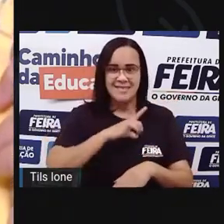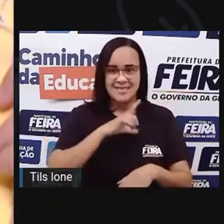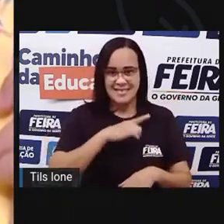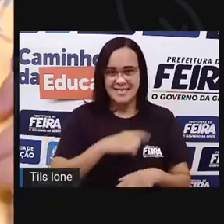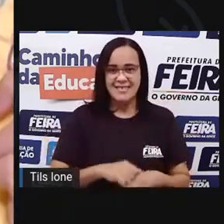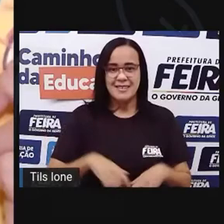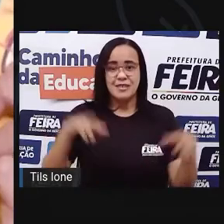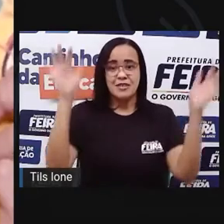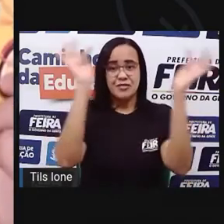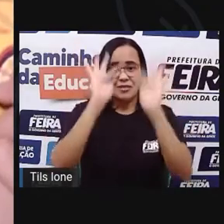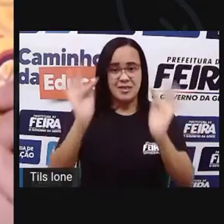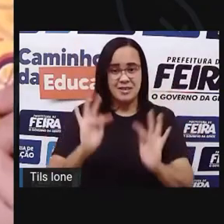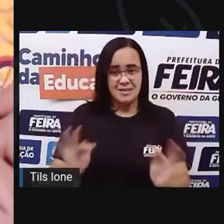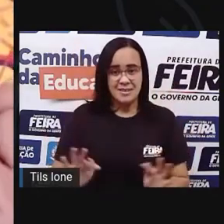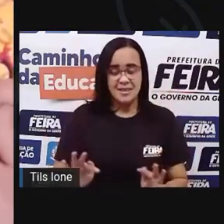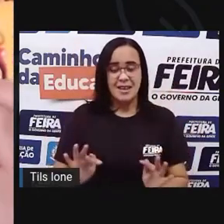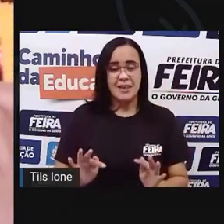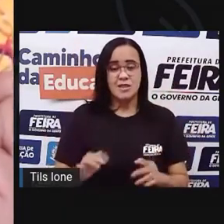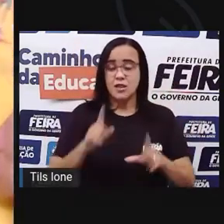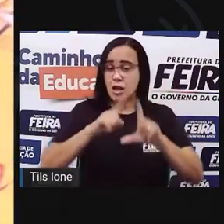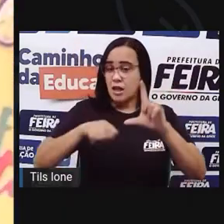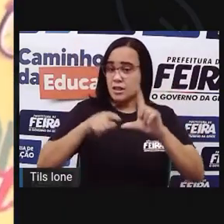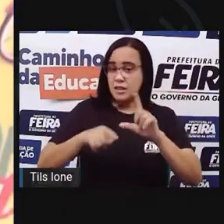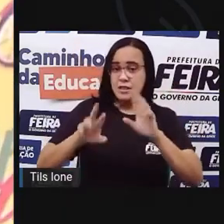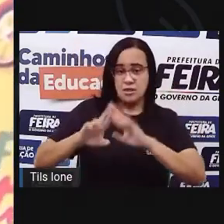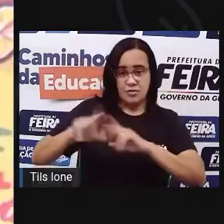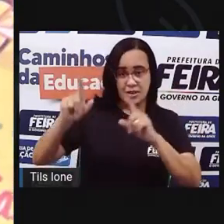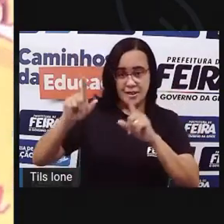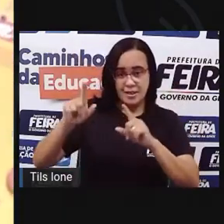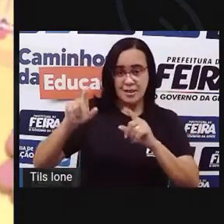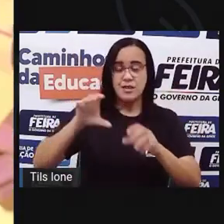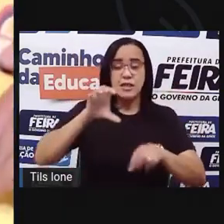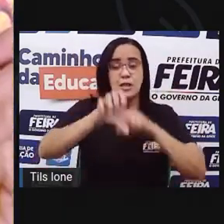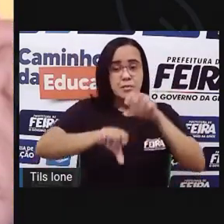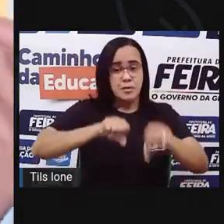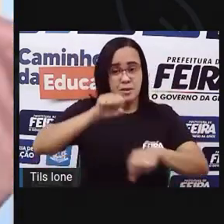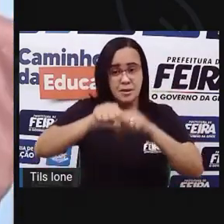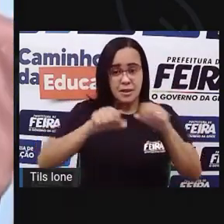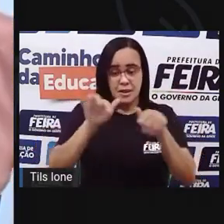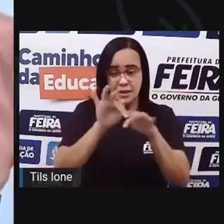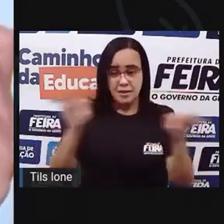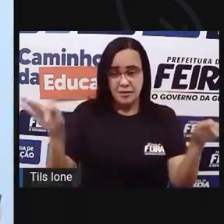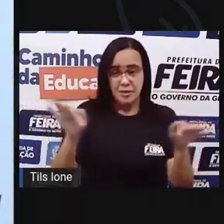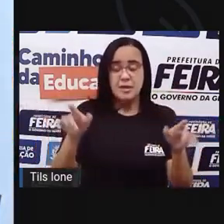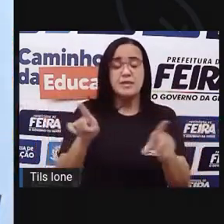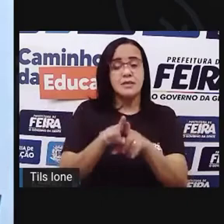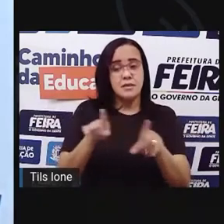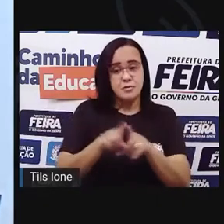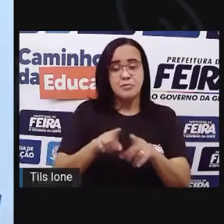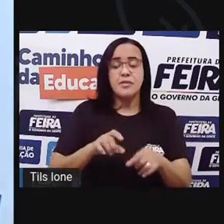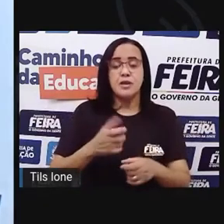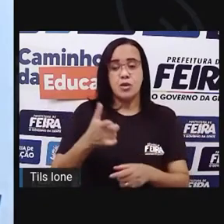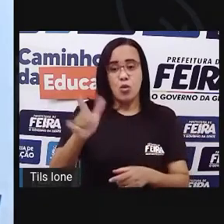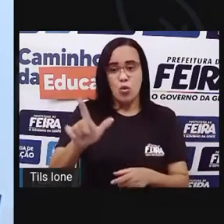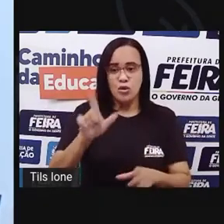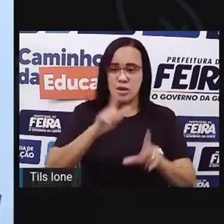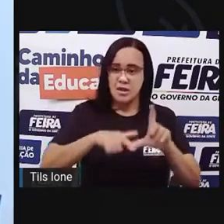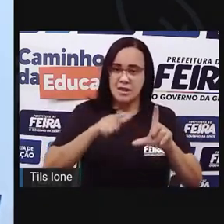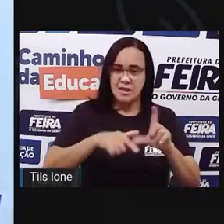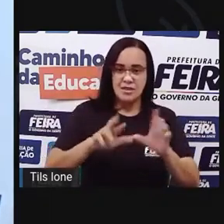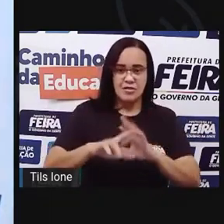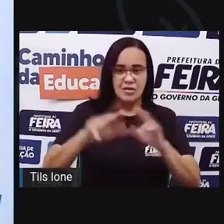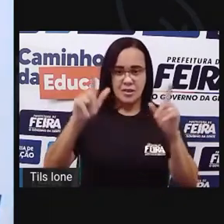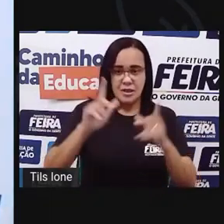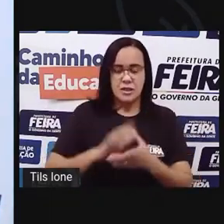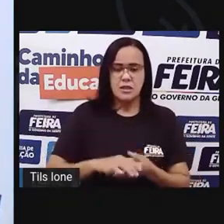ele usou um tipo de letra e, na bicicleta, ele usou outro tipo. Olha só. Então, esse livro aqui é um